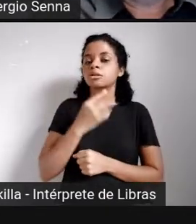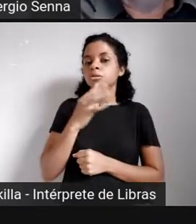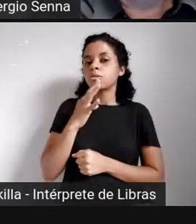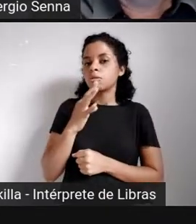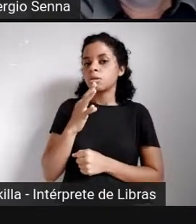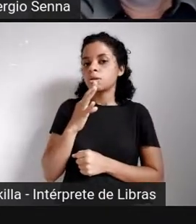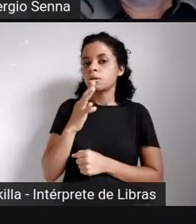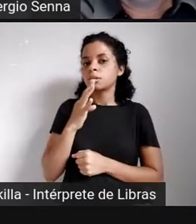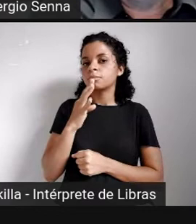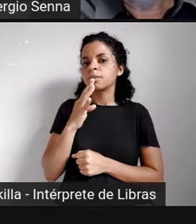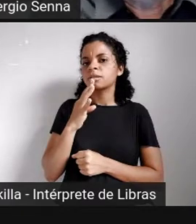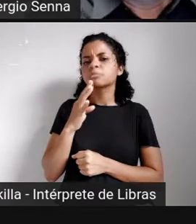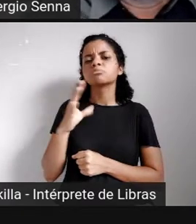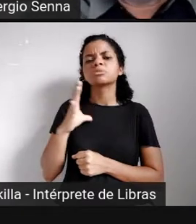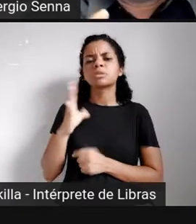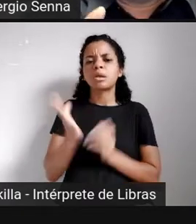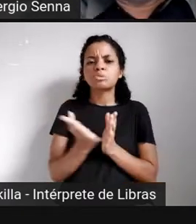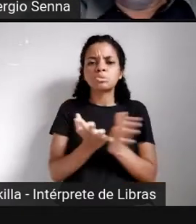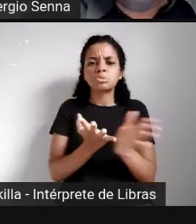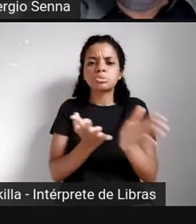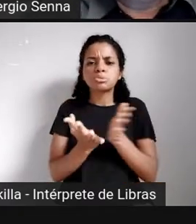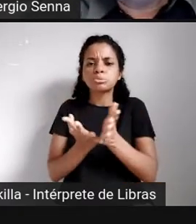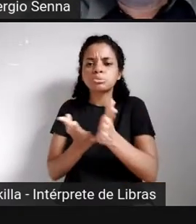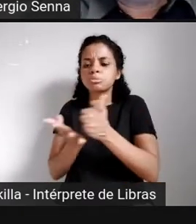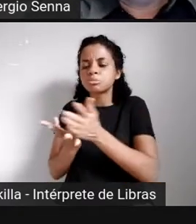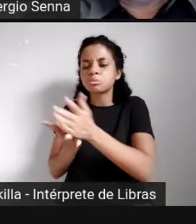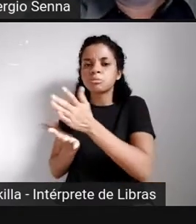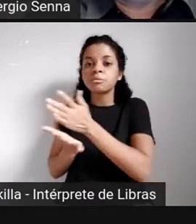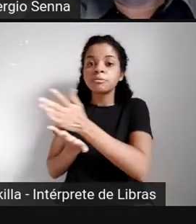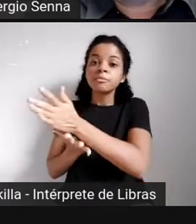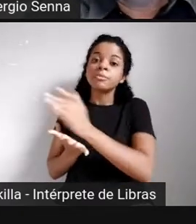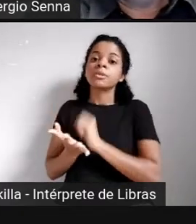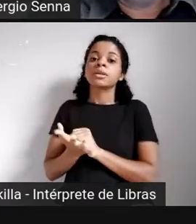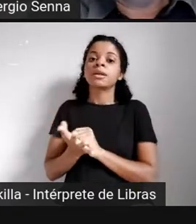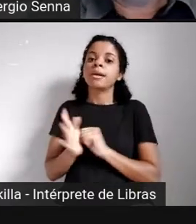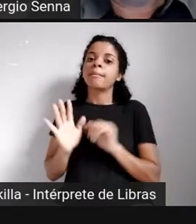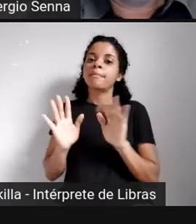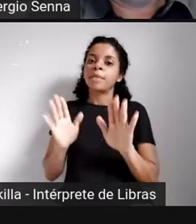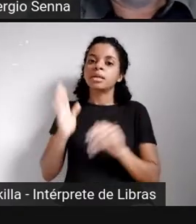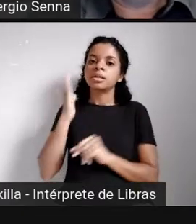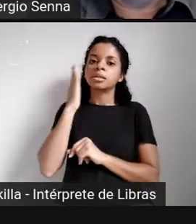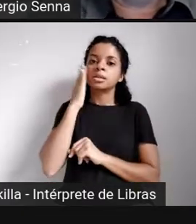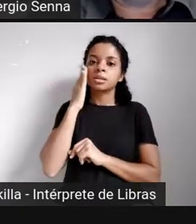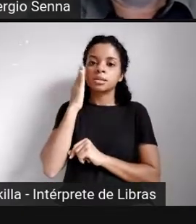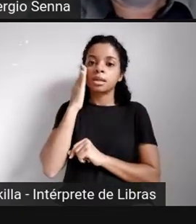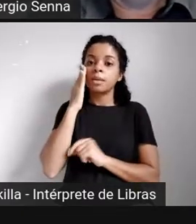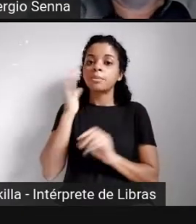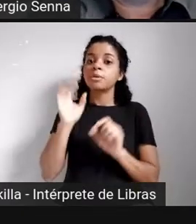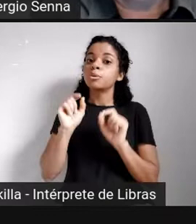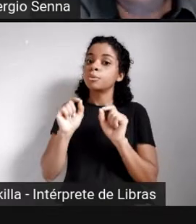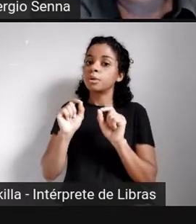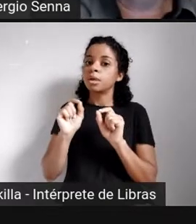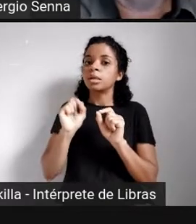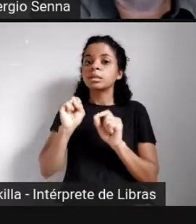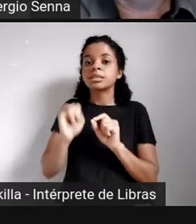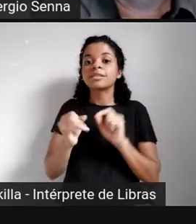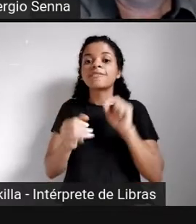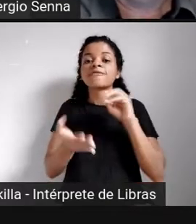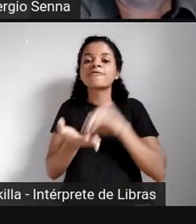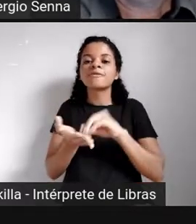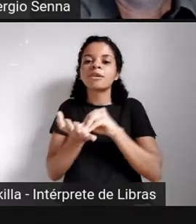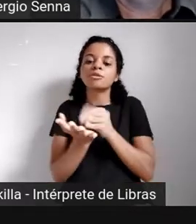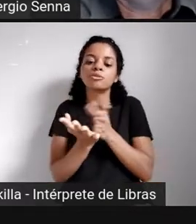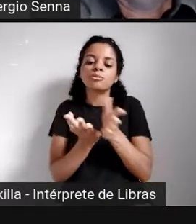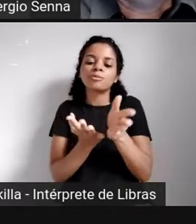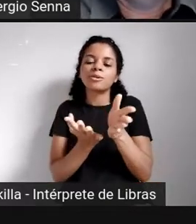fragmentado. mas uma coisa se sabe, que quando você exclui qualquer um desses processos, o resultado se altera.